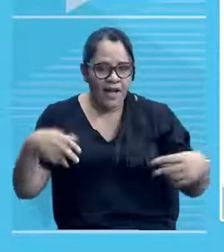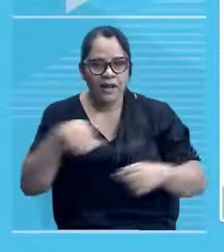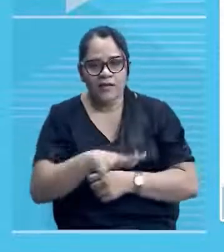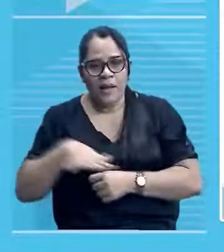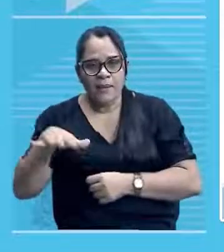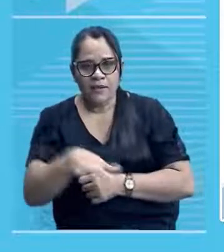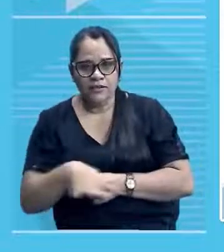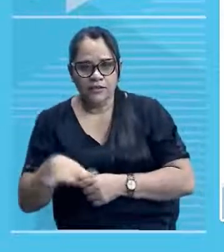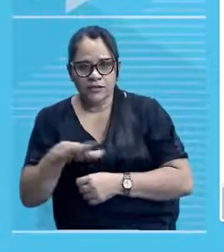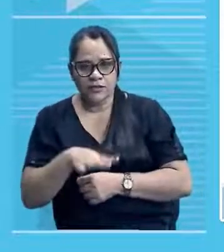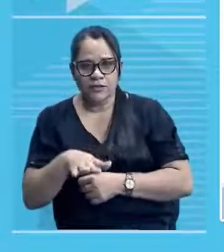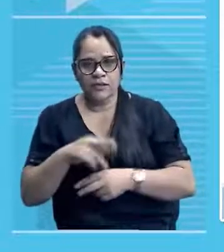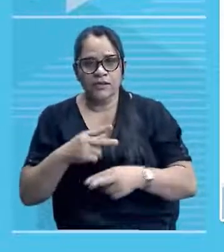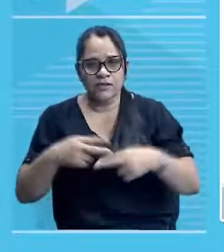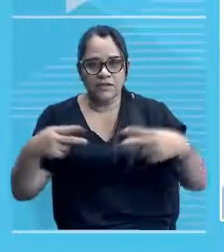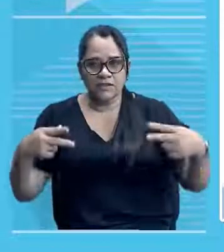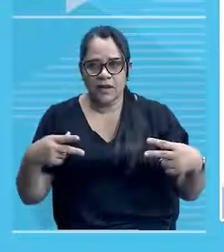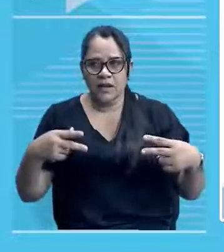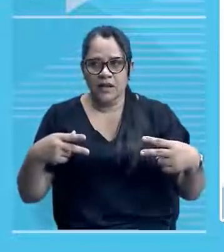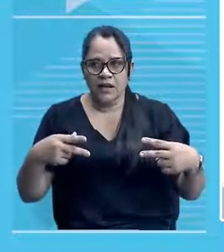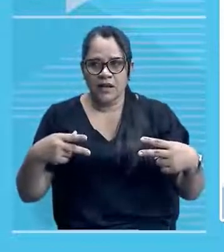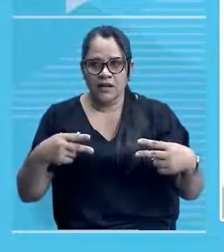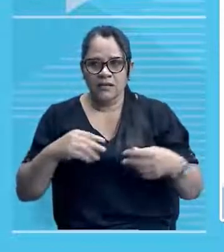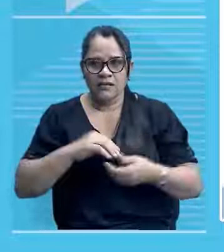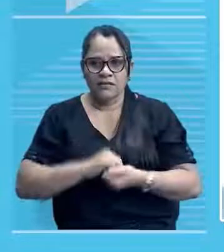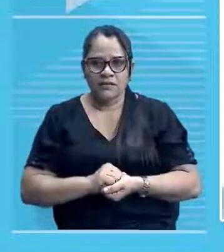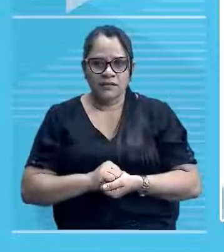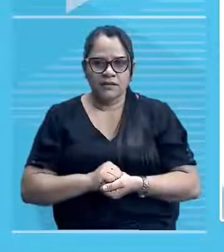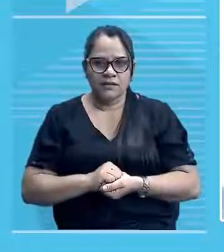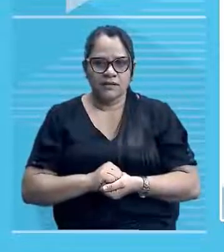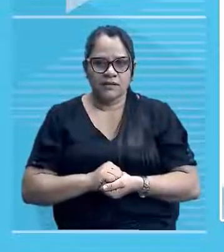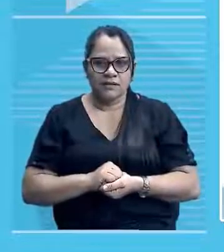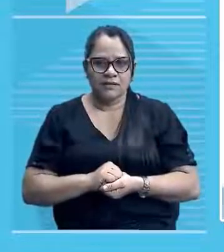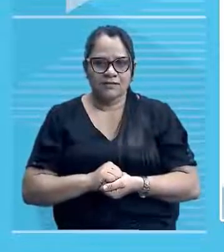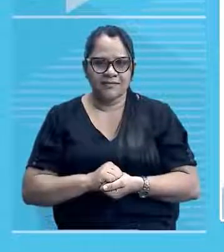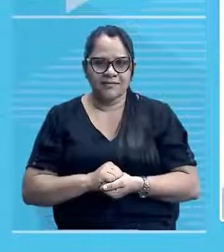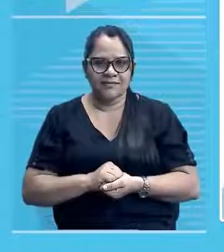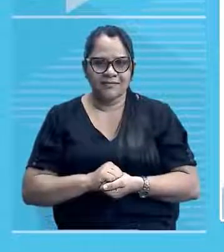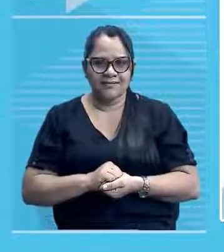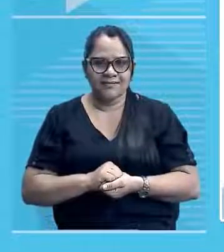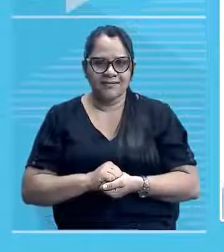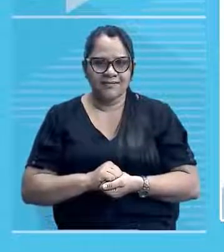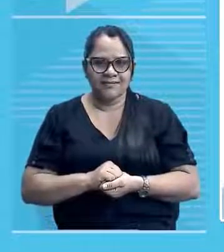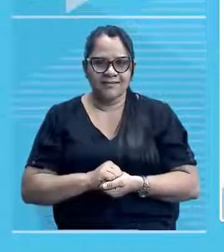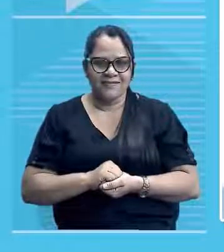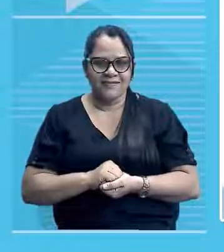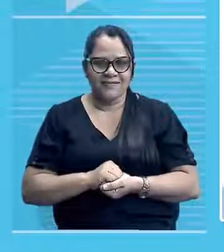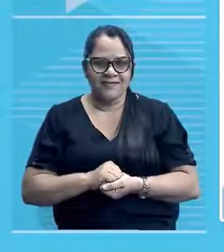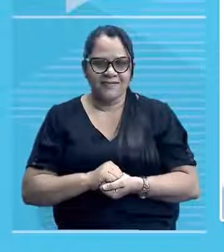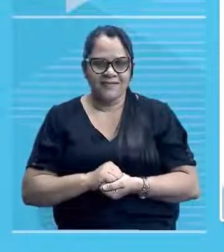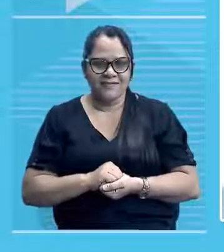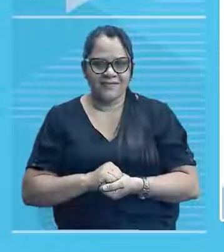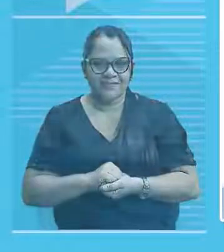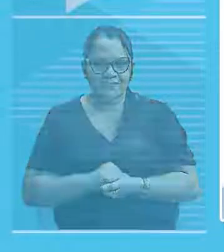velho dique, becos e vielas, compondo uma bela paisagem rica, né?